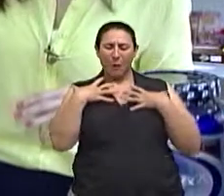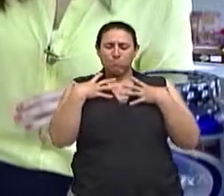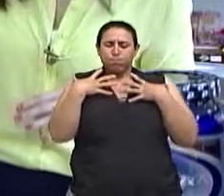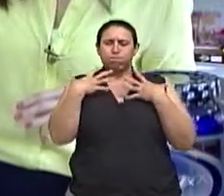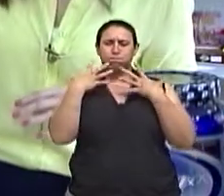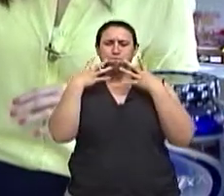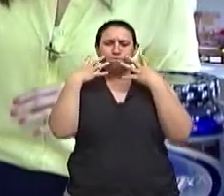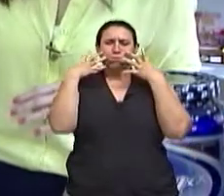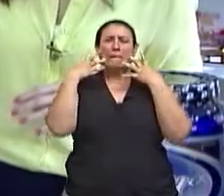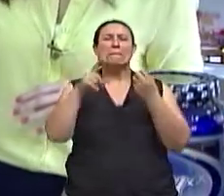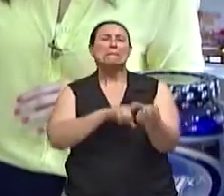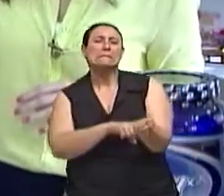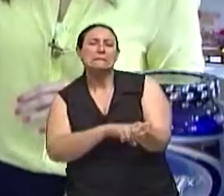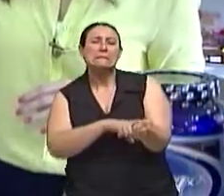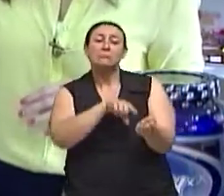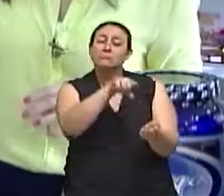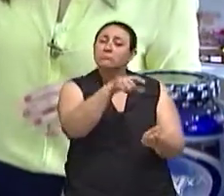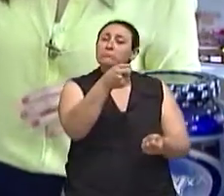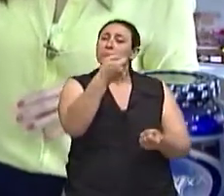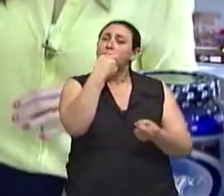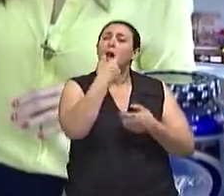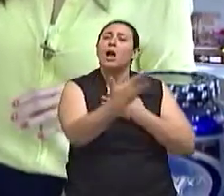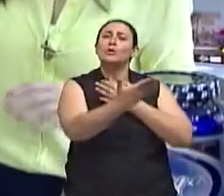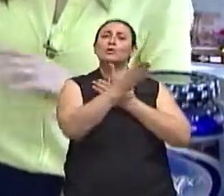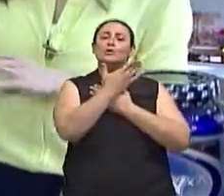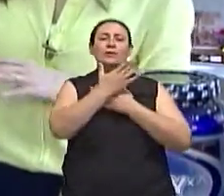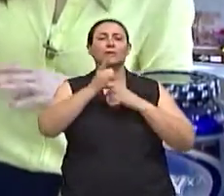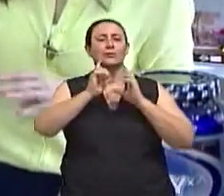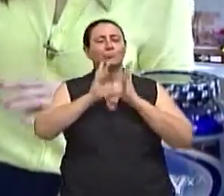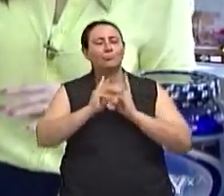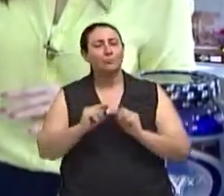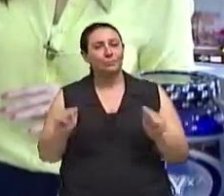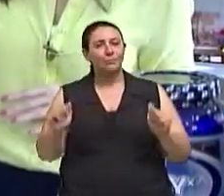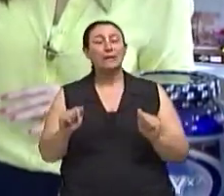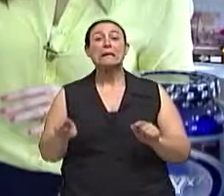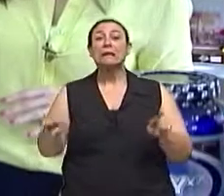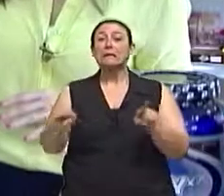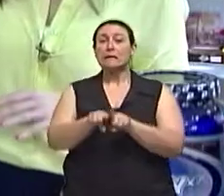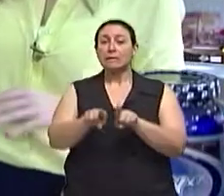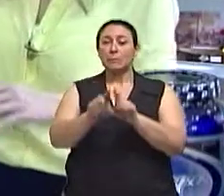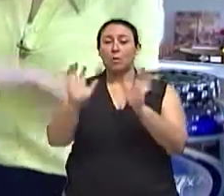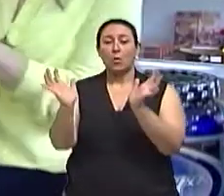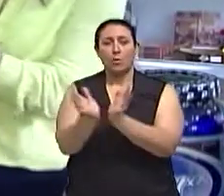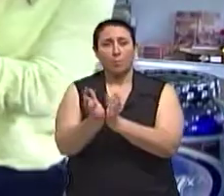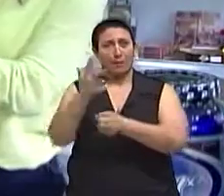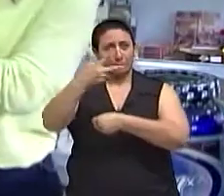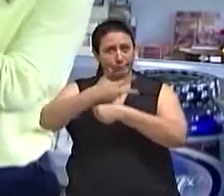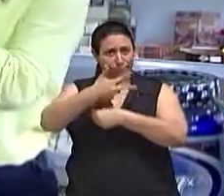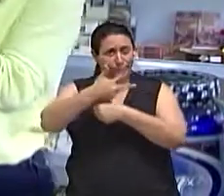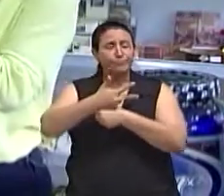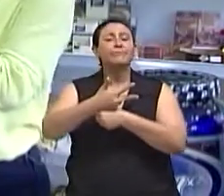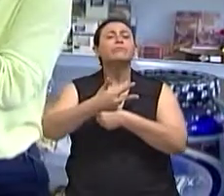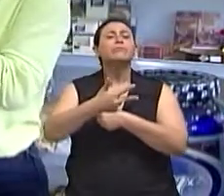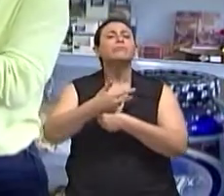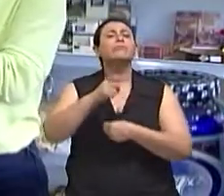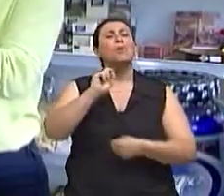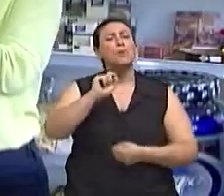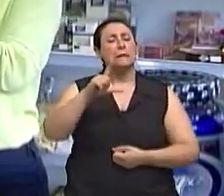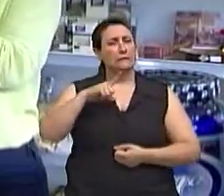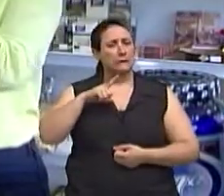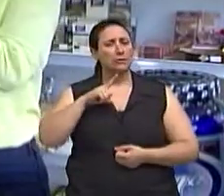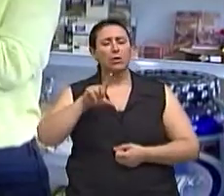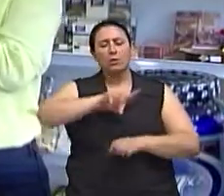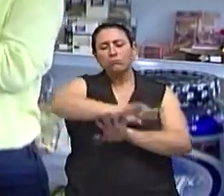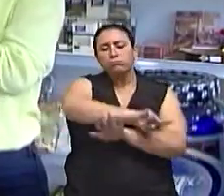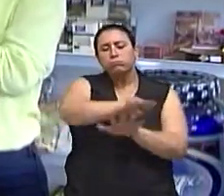irritabilidade. E temos para a terceira idade, para os idosos, novamente, o multivitamínico